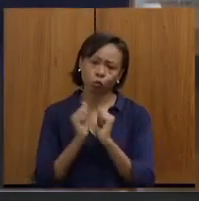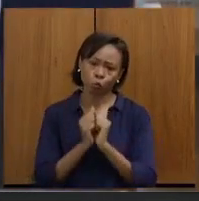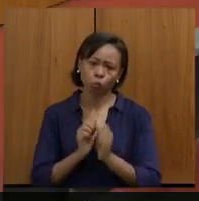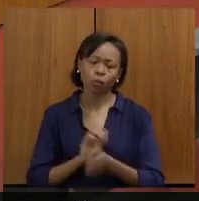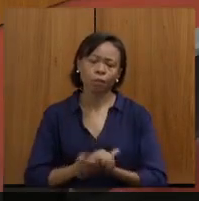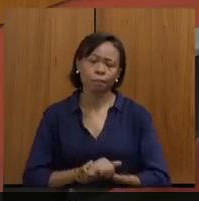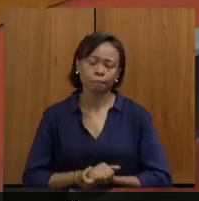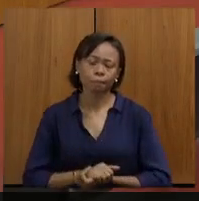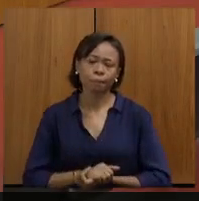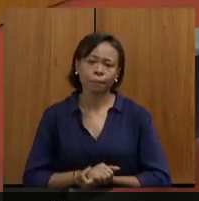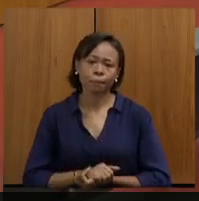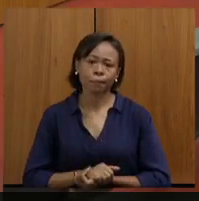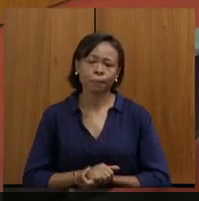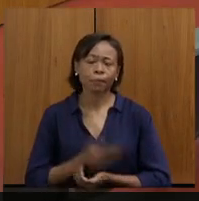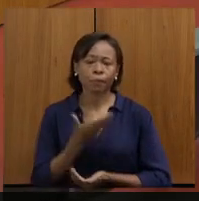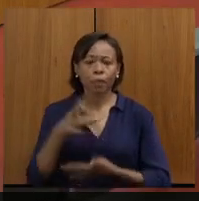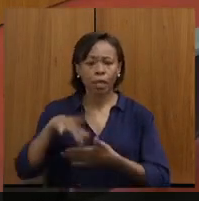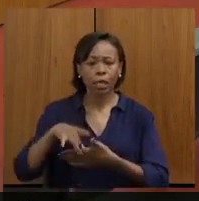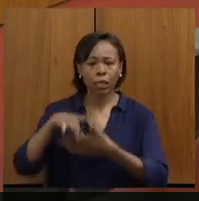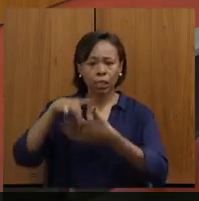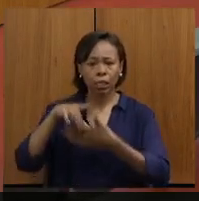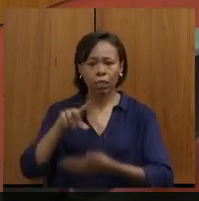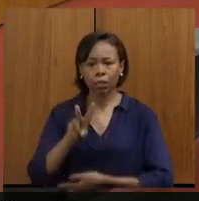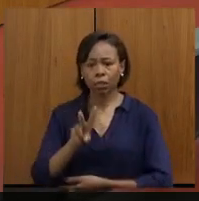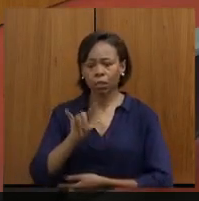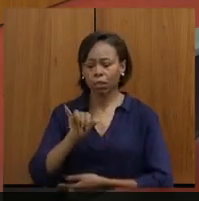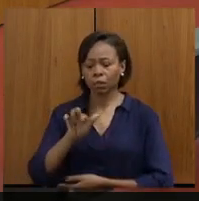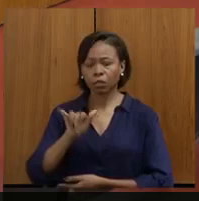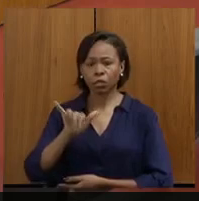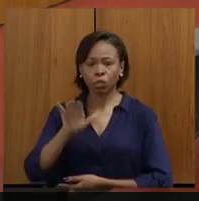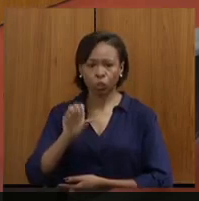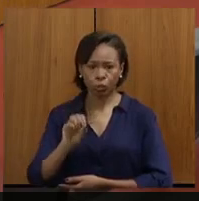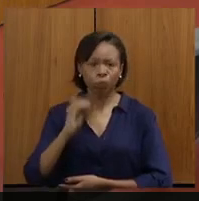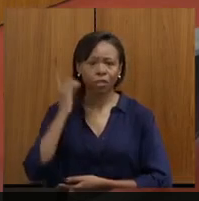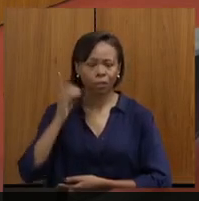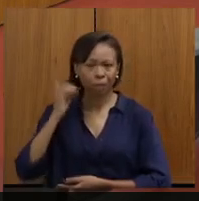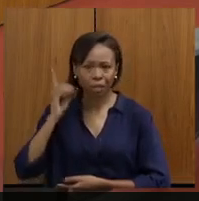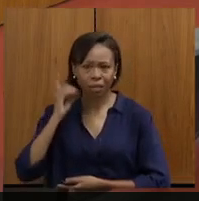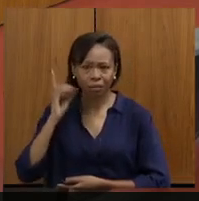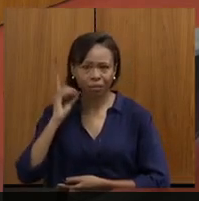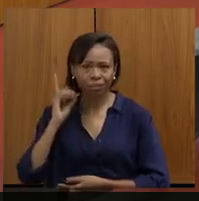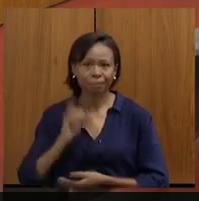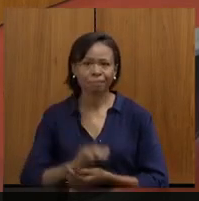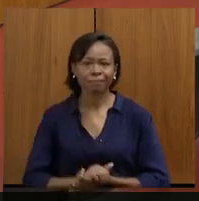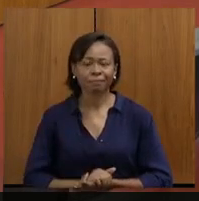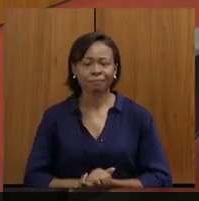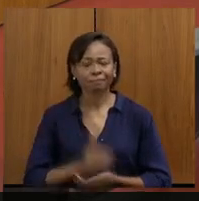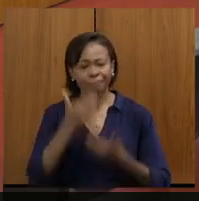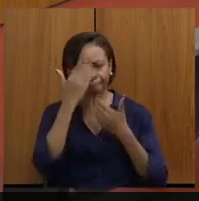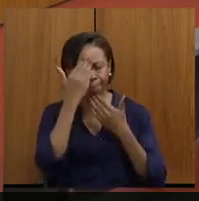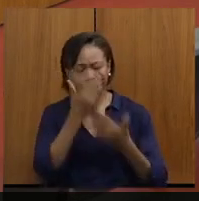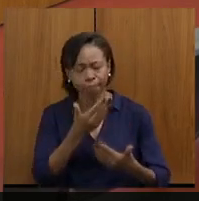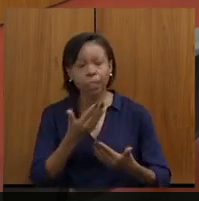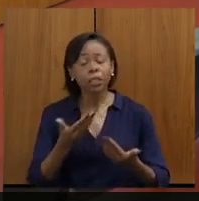obrigado. Tem a palavra o líder, deputado, Virgílio Guimarães. Muito obrigado pela promoção.